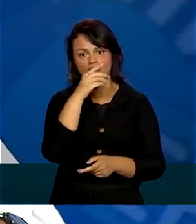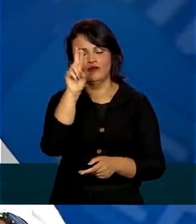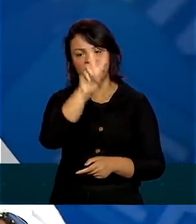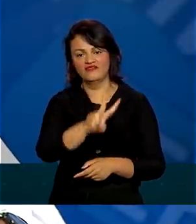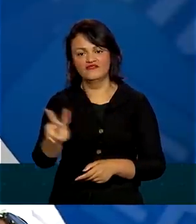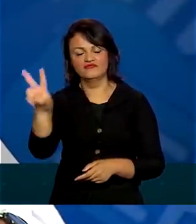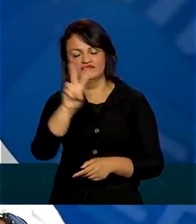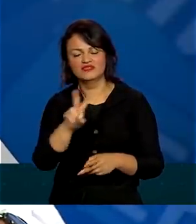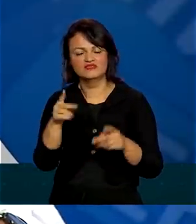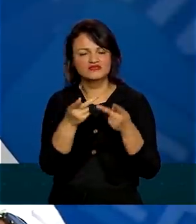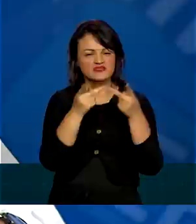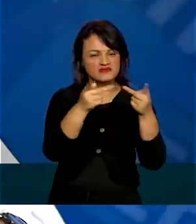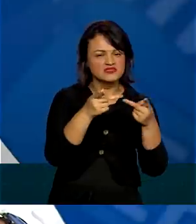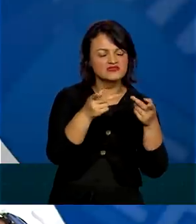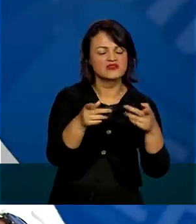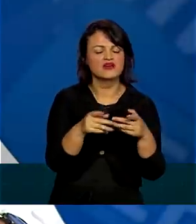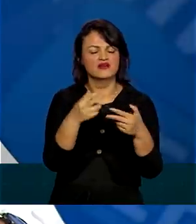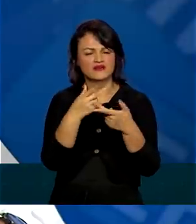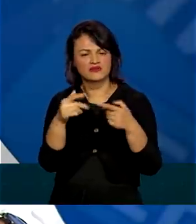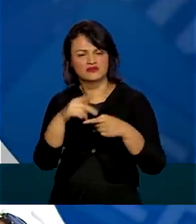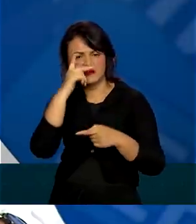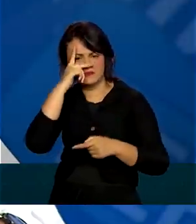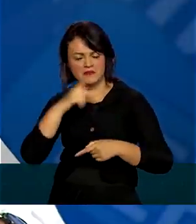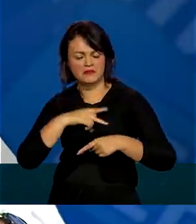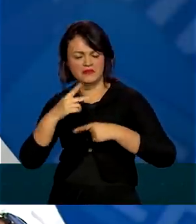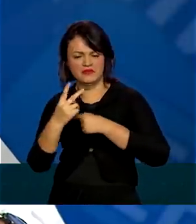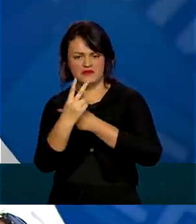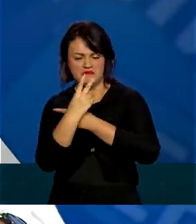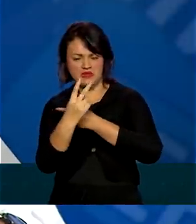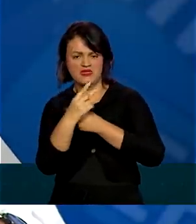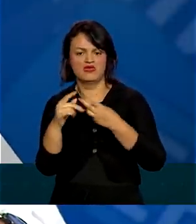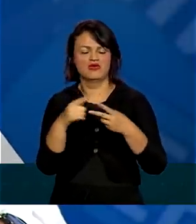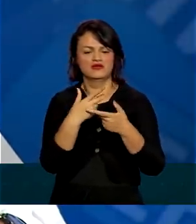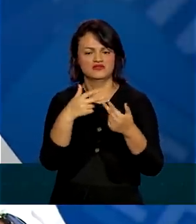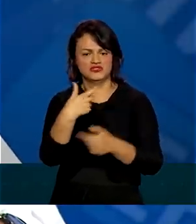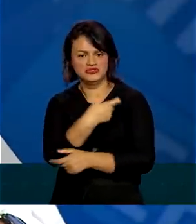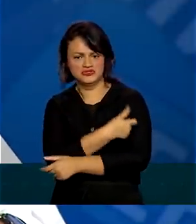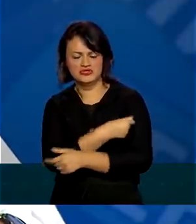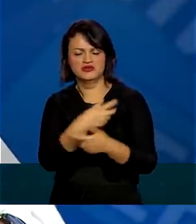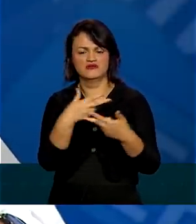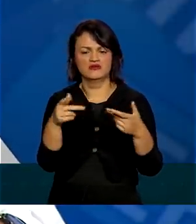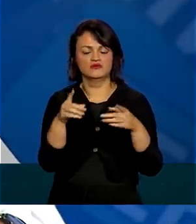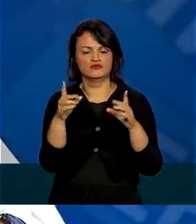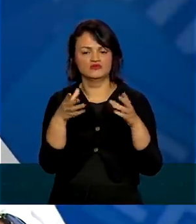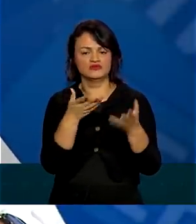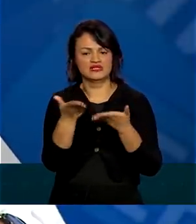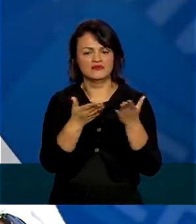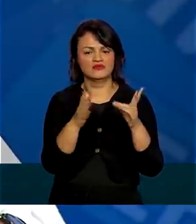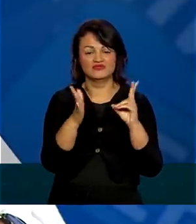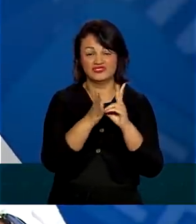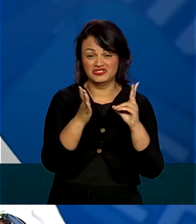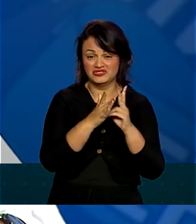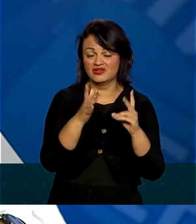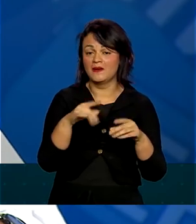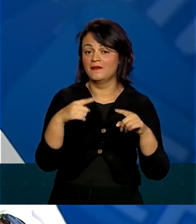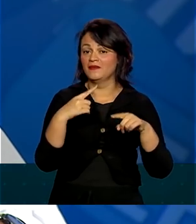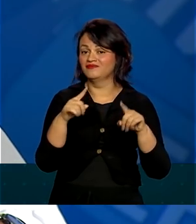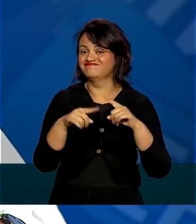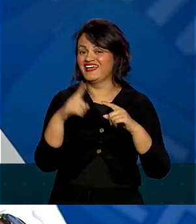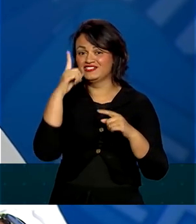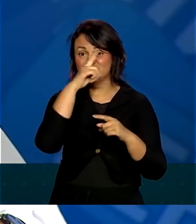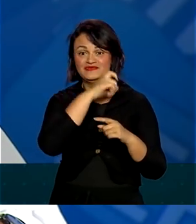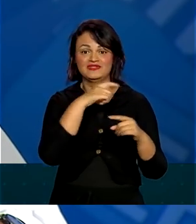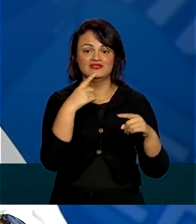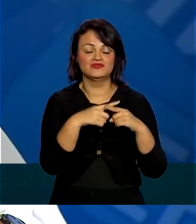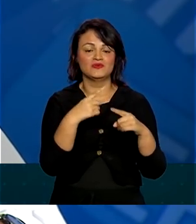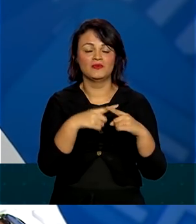atendimento, a distribuição de EPIs, antecipação de vacinação, atendimento a indígena em área urbana. Isso é dificílimo, porque muitas vezes eles já